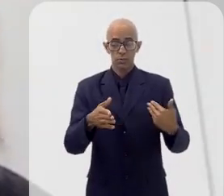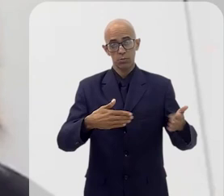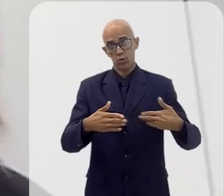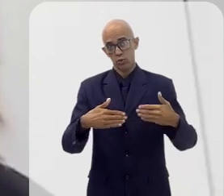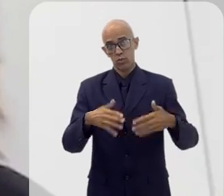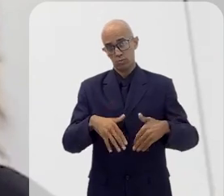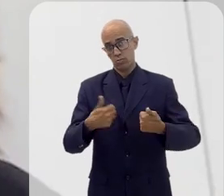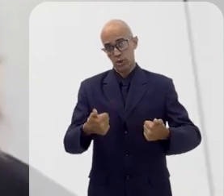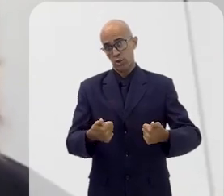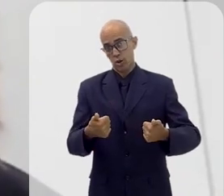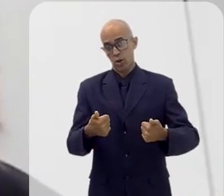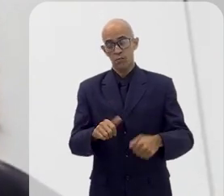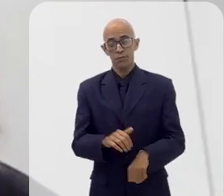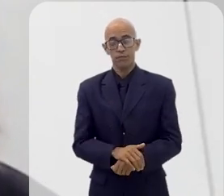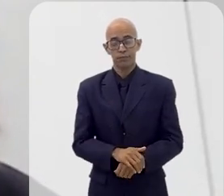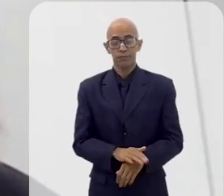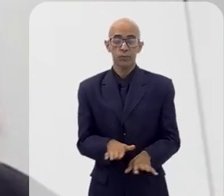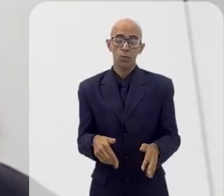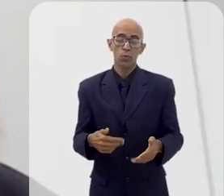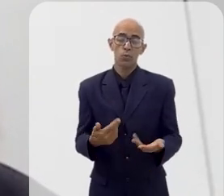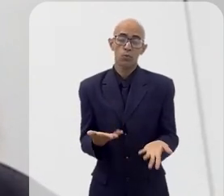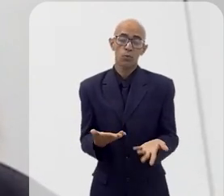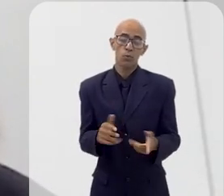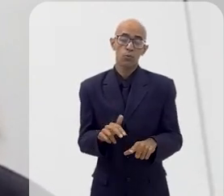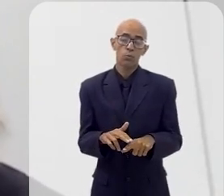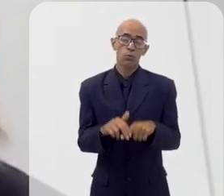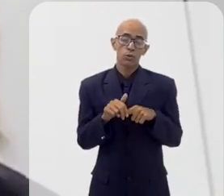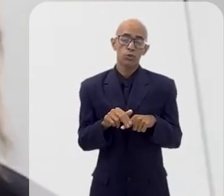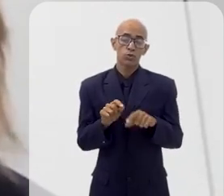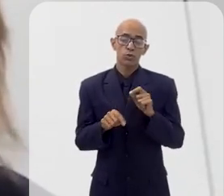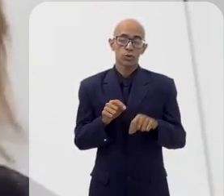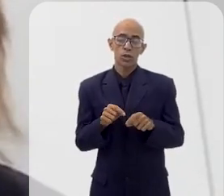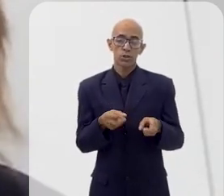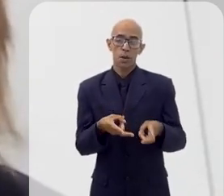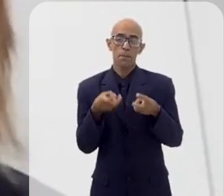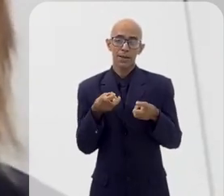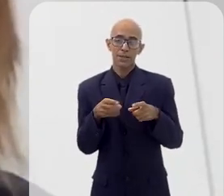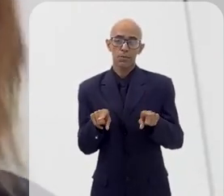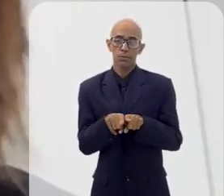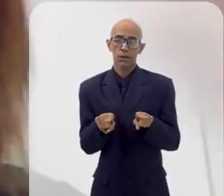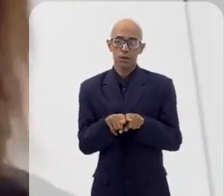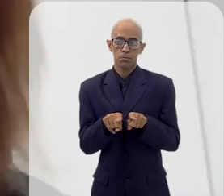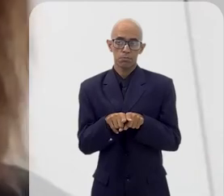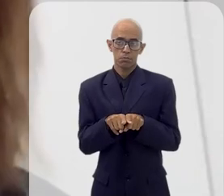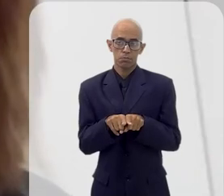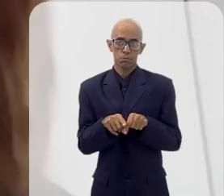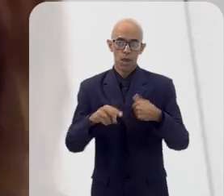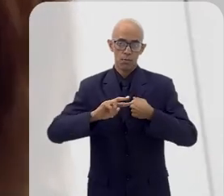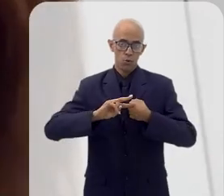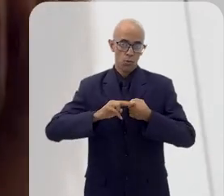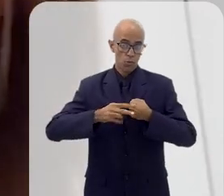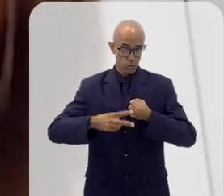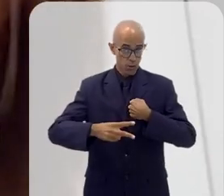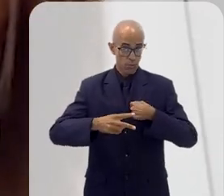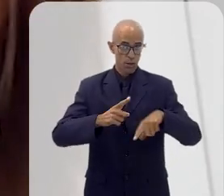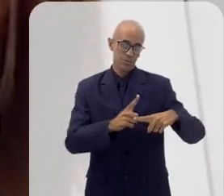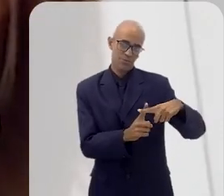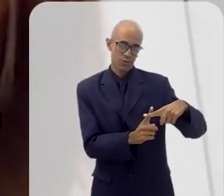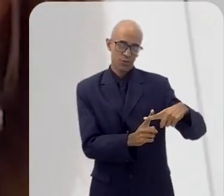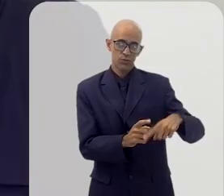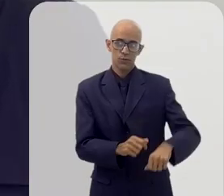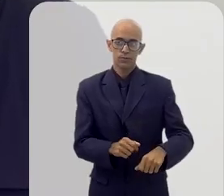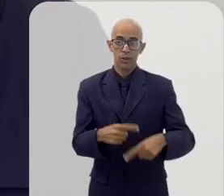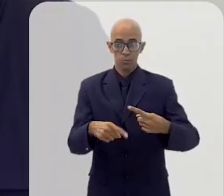toda uma otimização, e aí a gente já começa a perceber resultados até melhores do que a gente